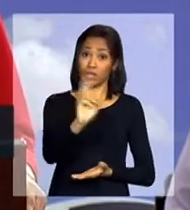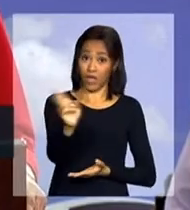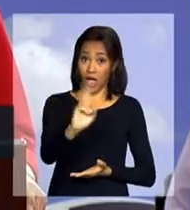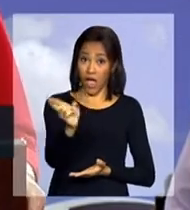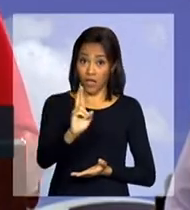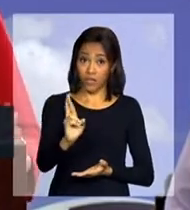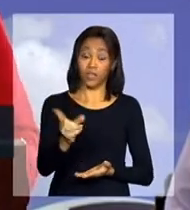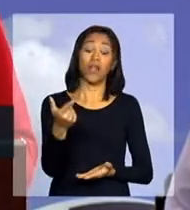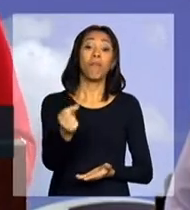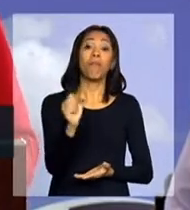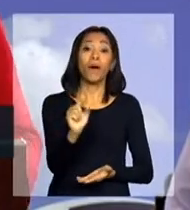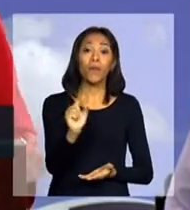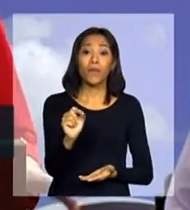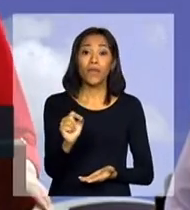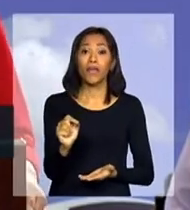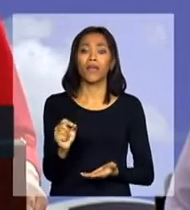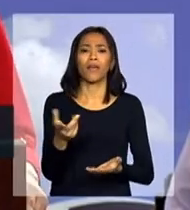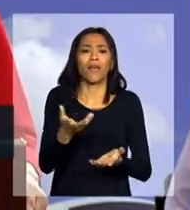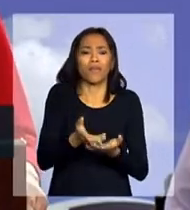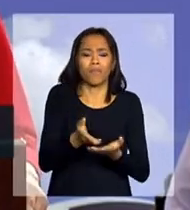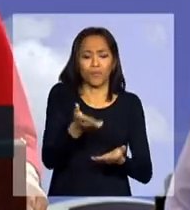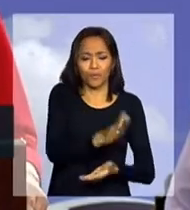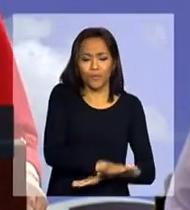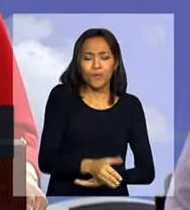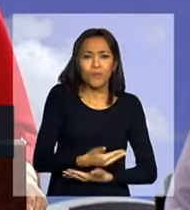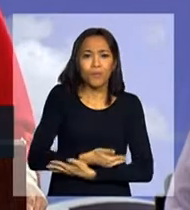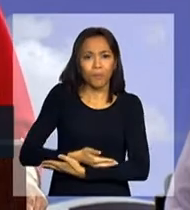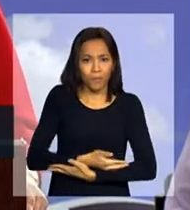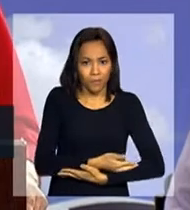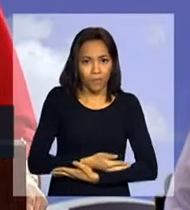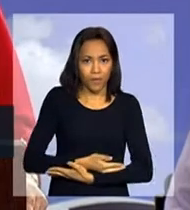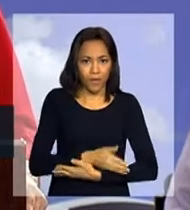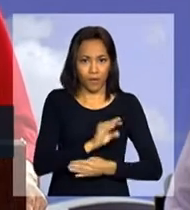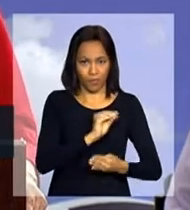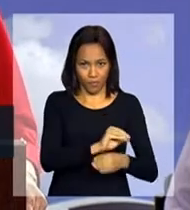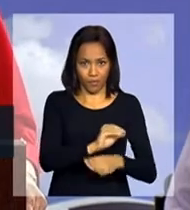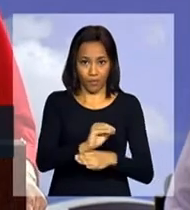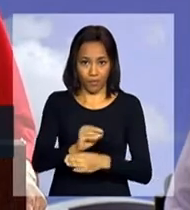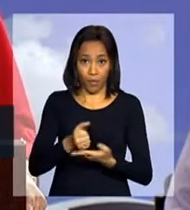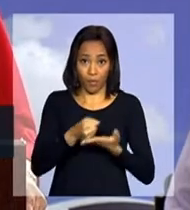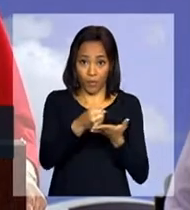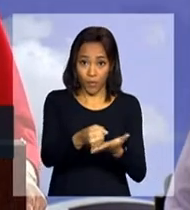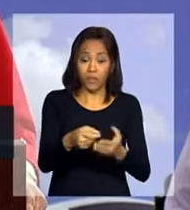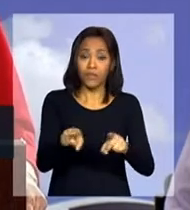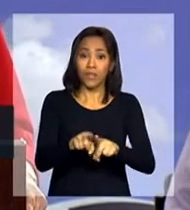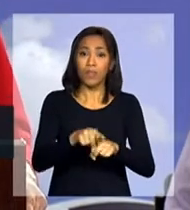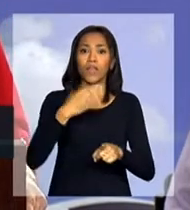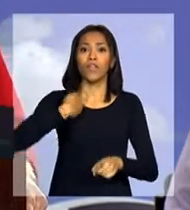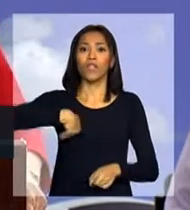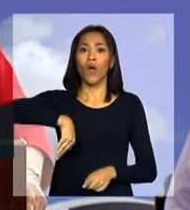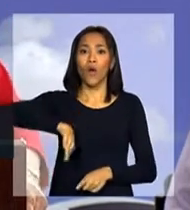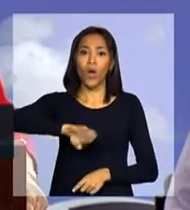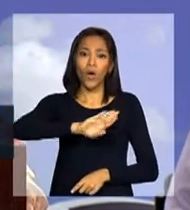ações tanto para gestantes quanto para os bebês. Também estamos